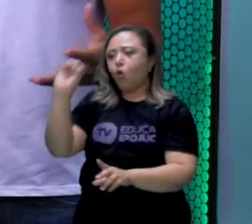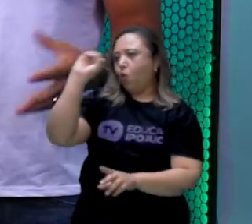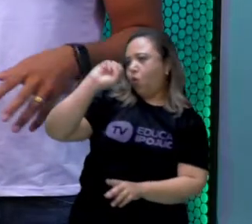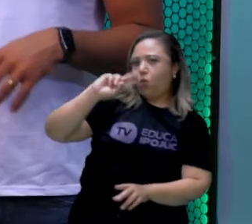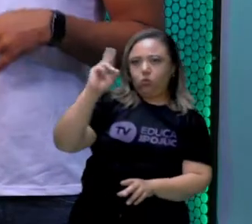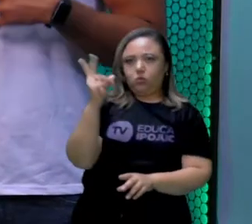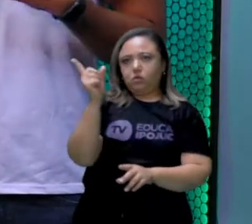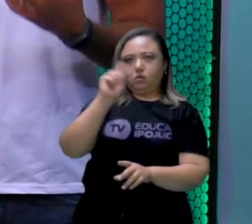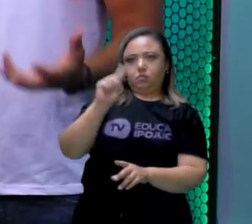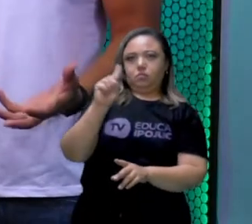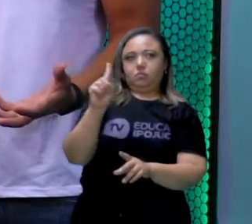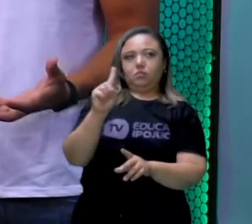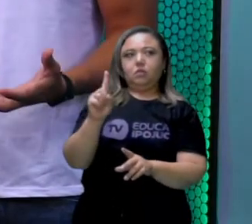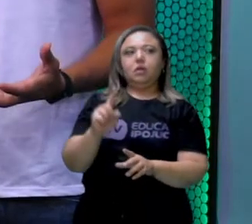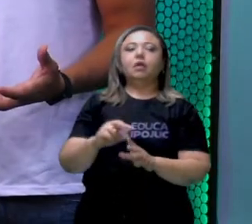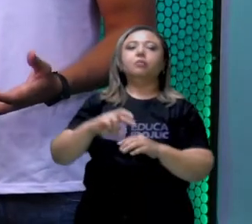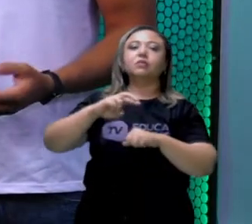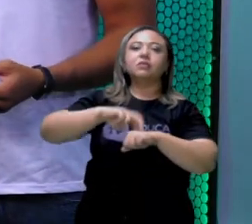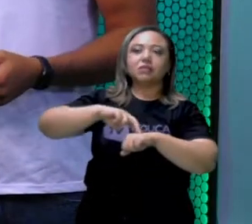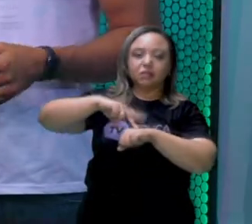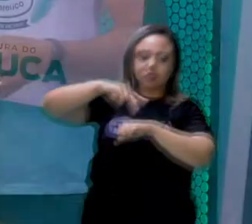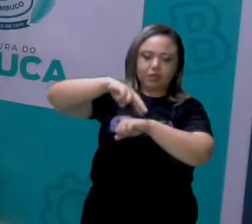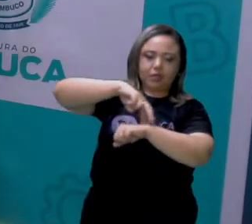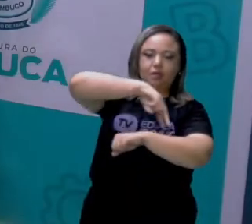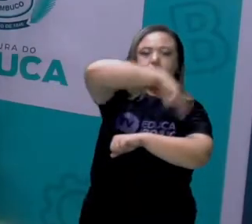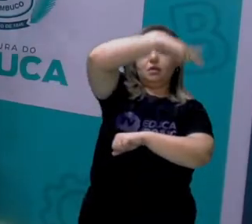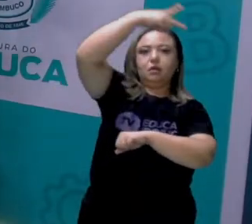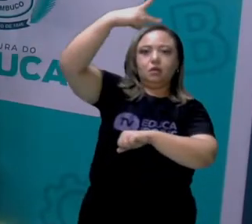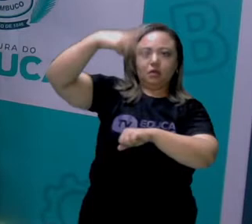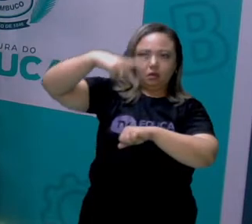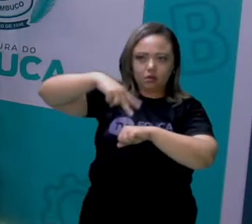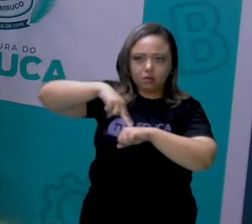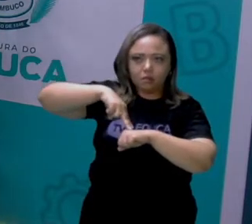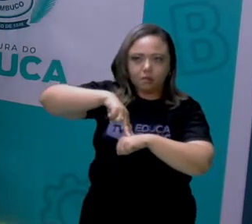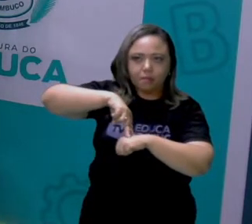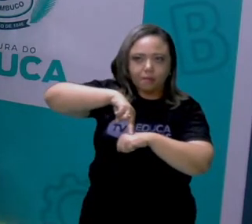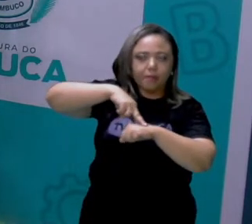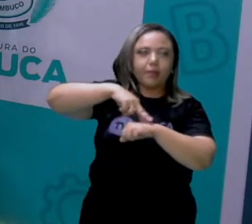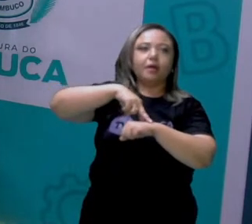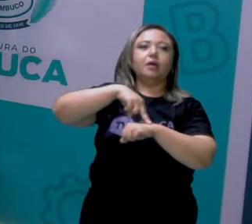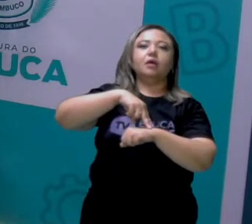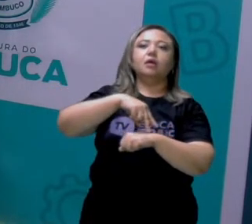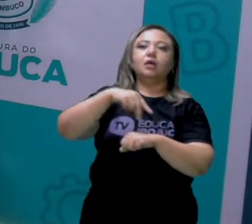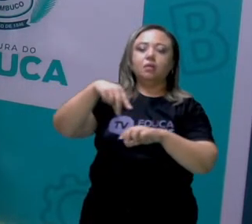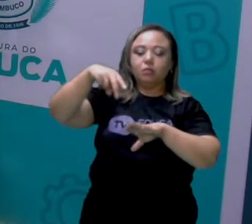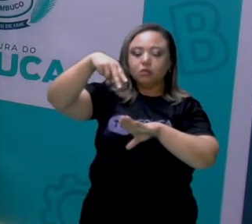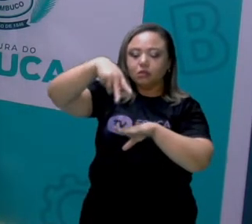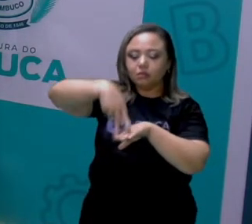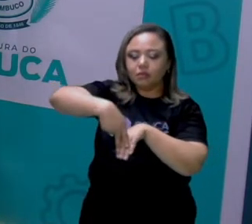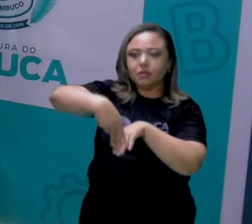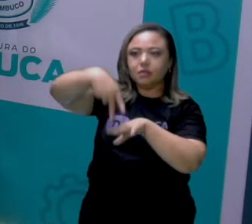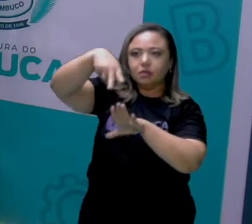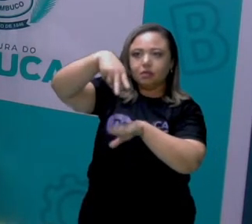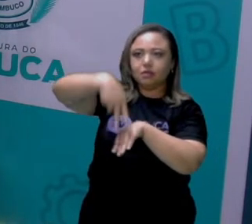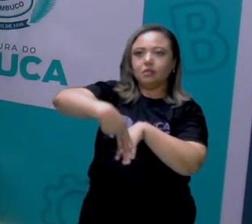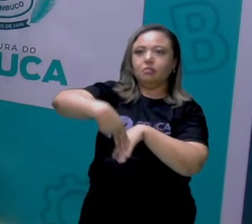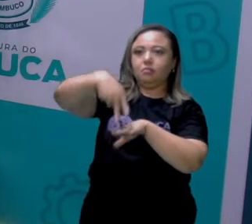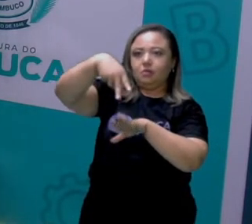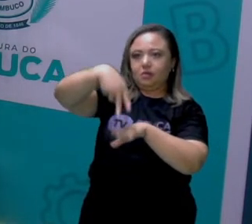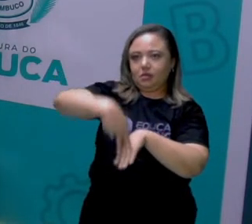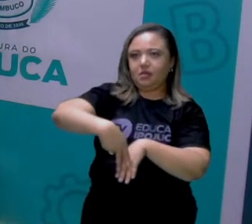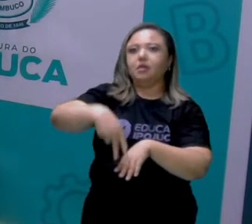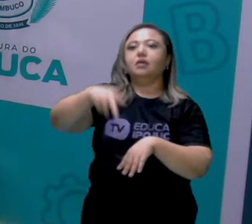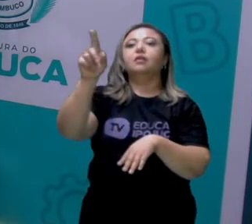pela ginástica acrobática, pela ginástica de trampolim, de mini trampolim,